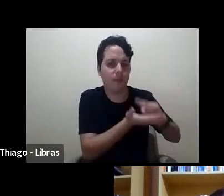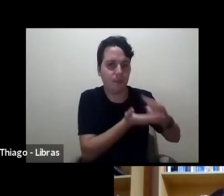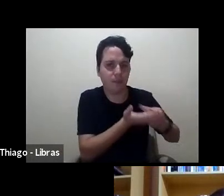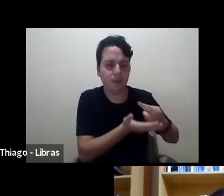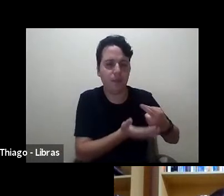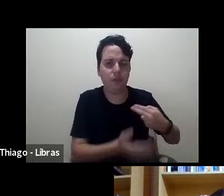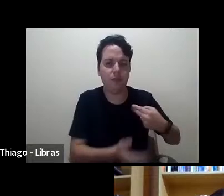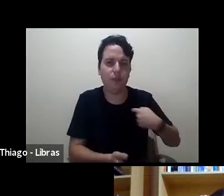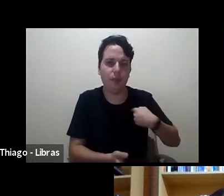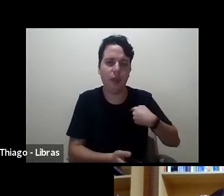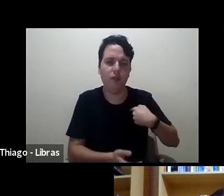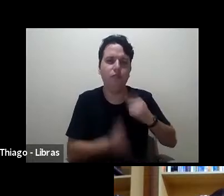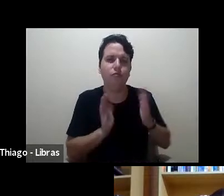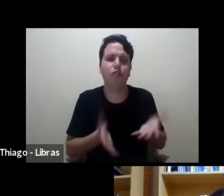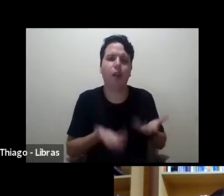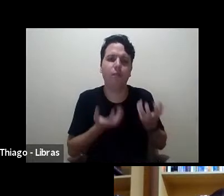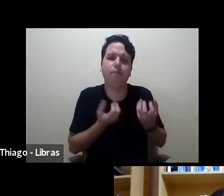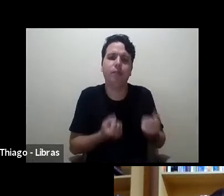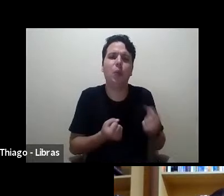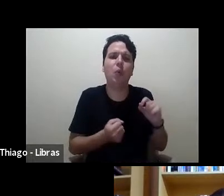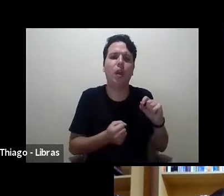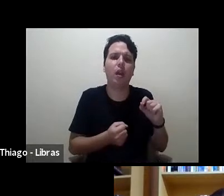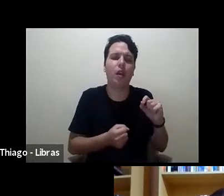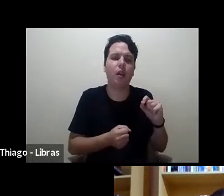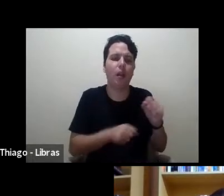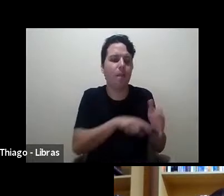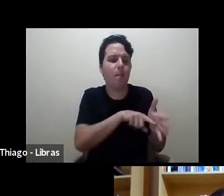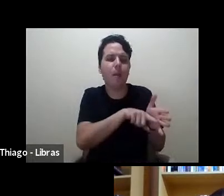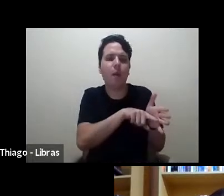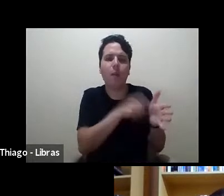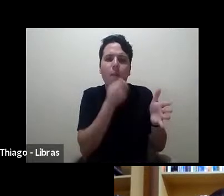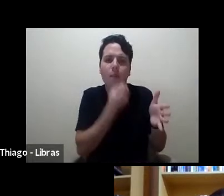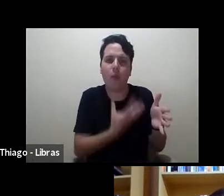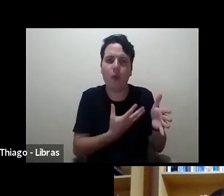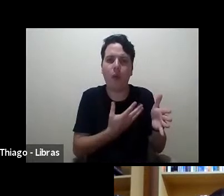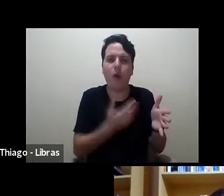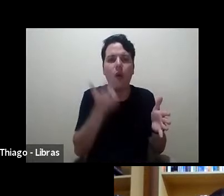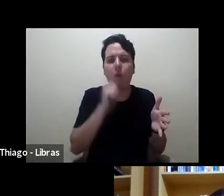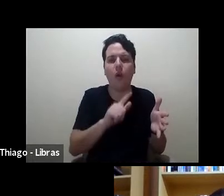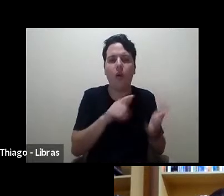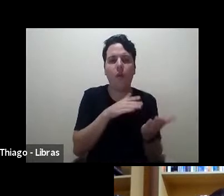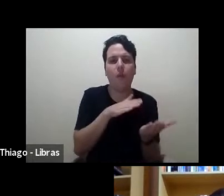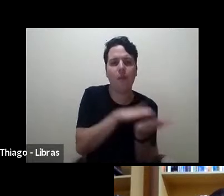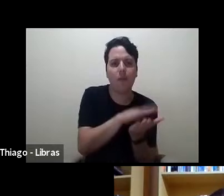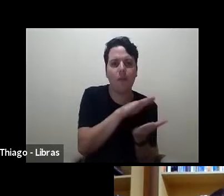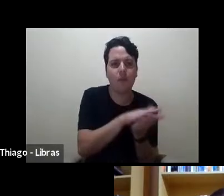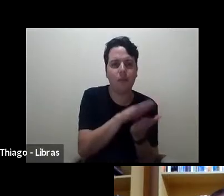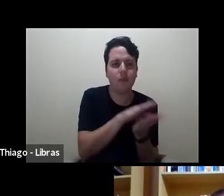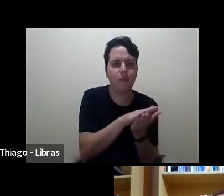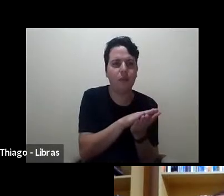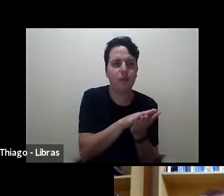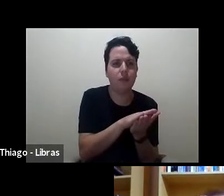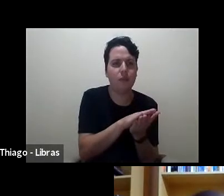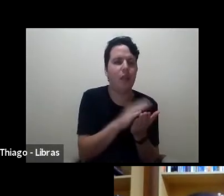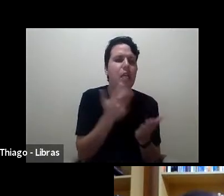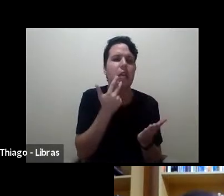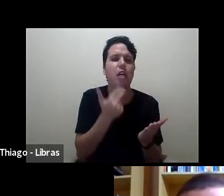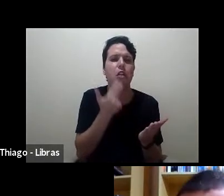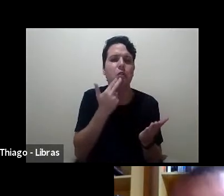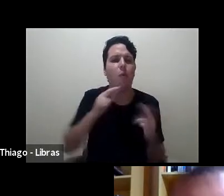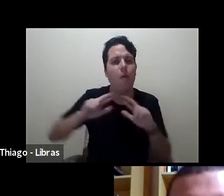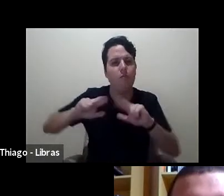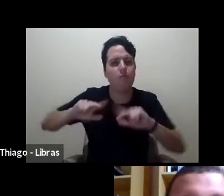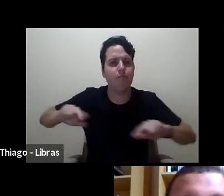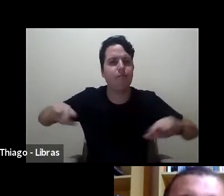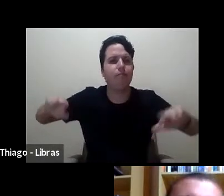Eu estou convencido que a boa pesquisa se publica em muitos idiomas diferentes, que não